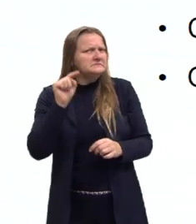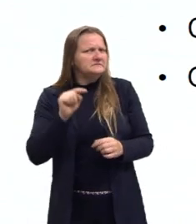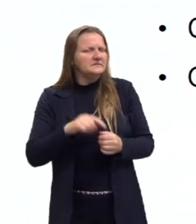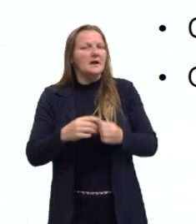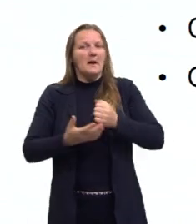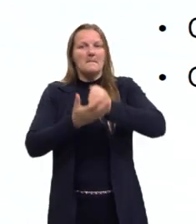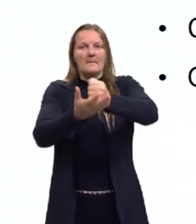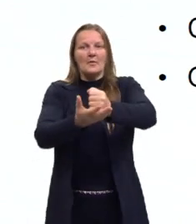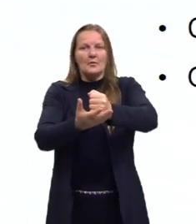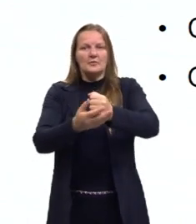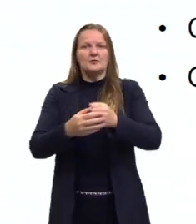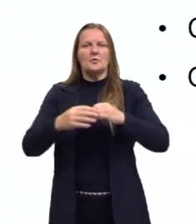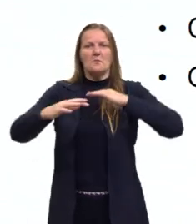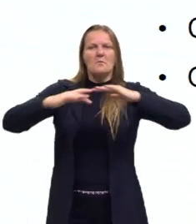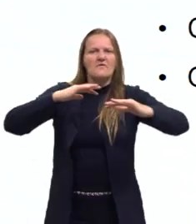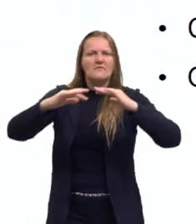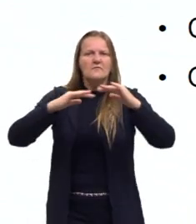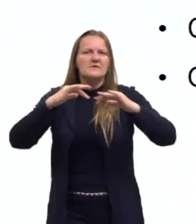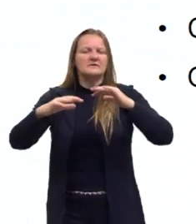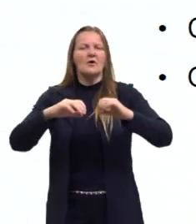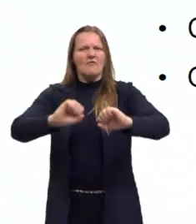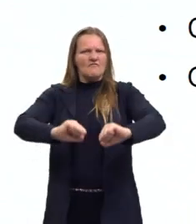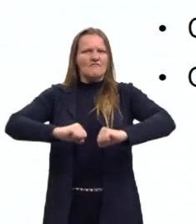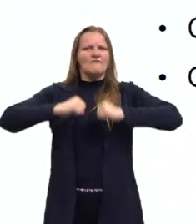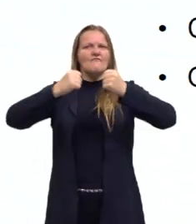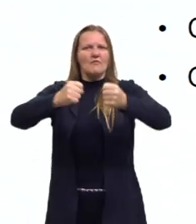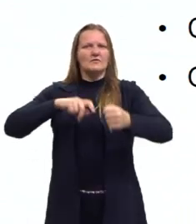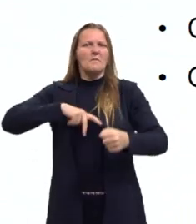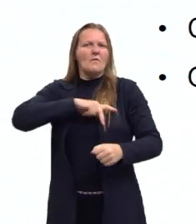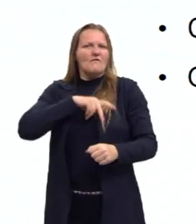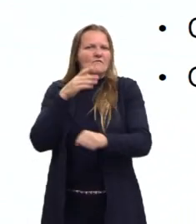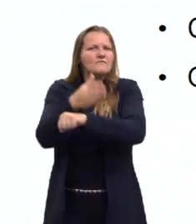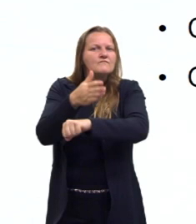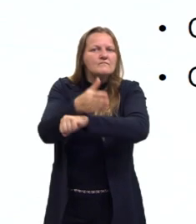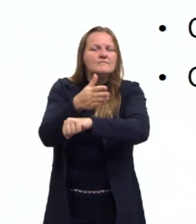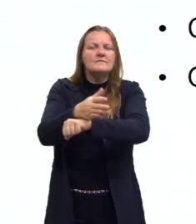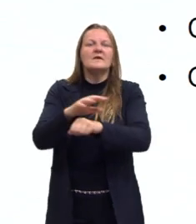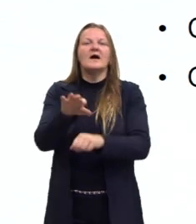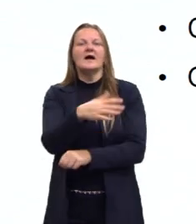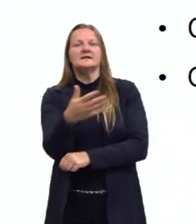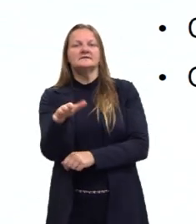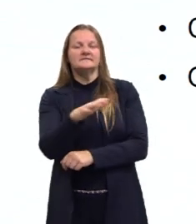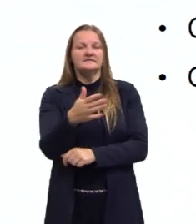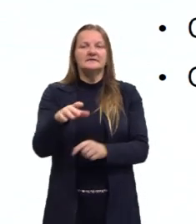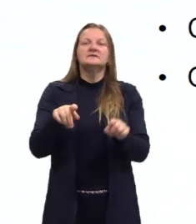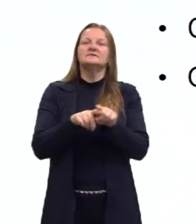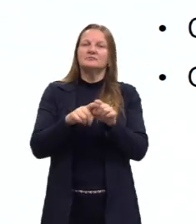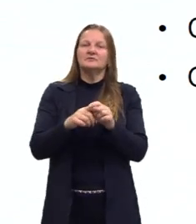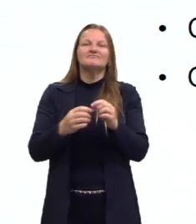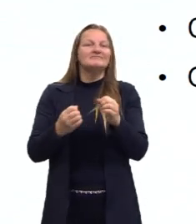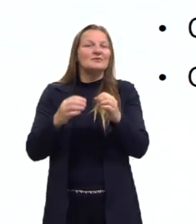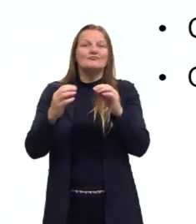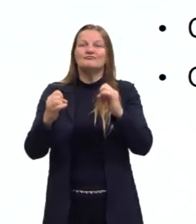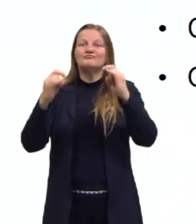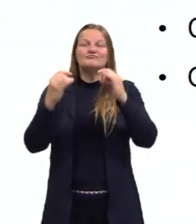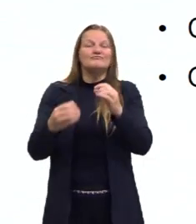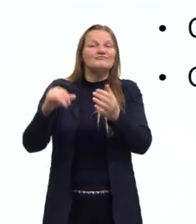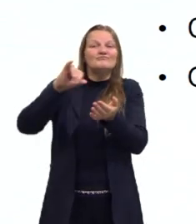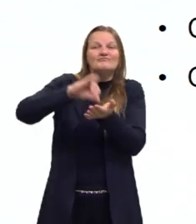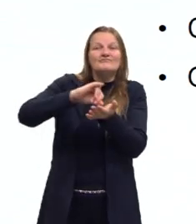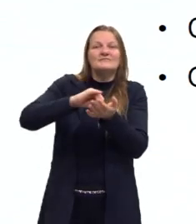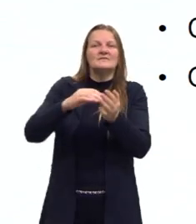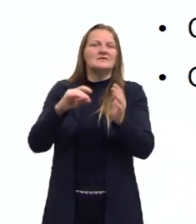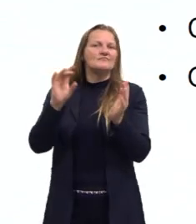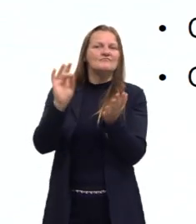apoio, com a movimentação, com a força do povo e, às vezes, mesmo assim, não instituir políticas